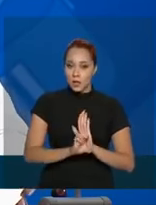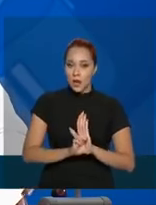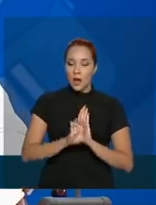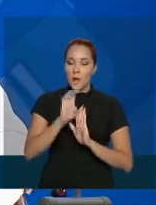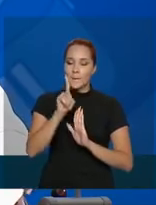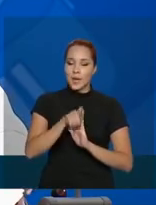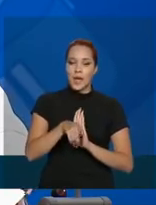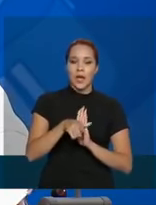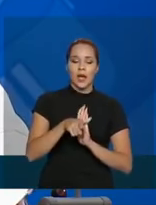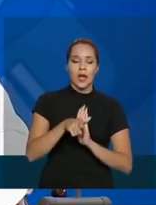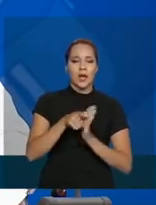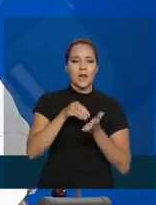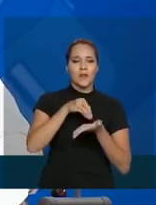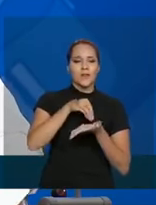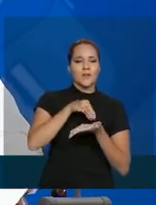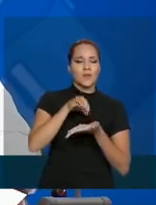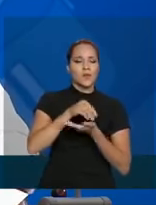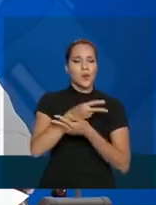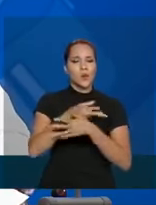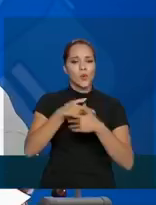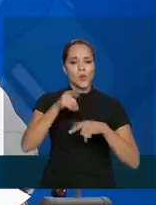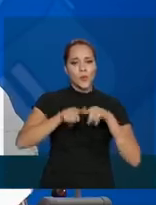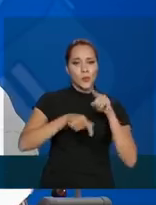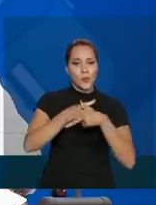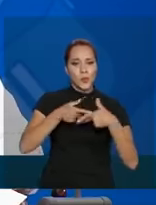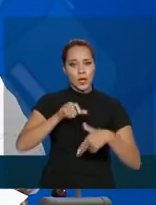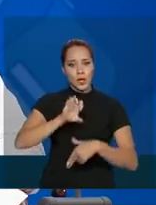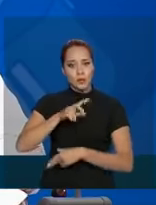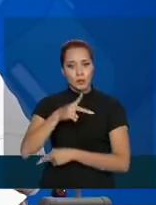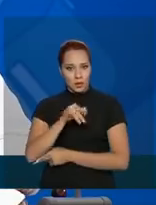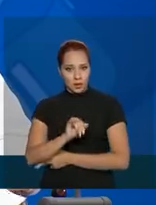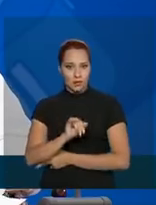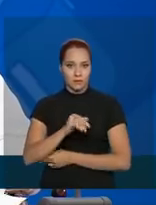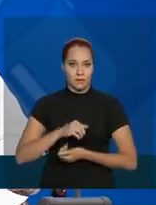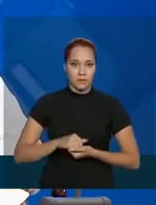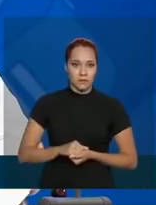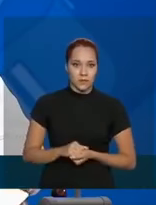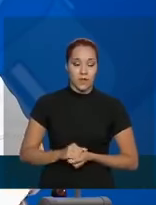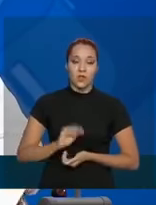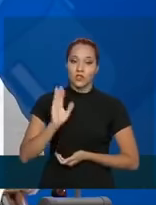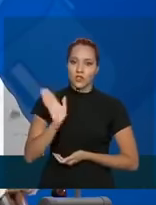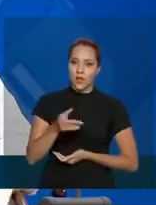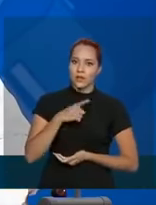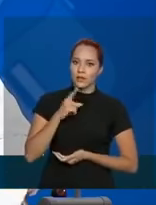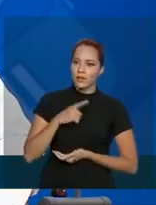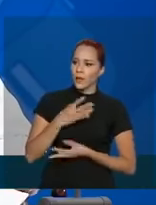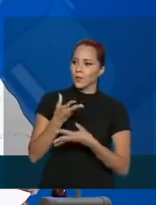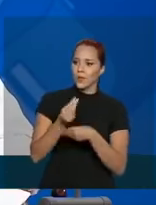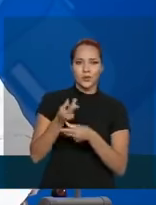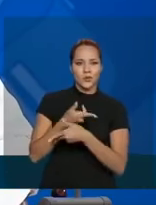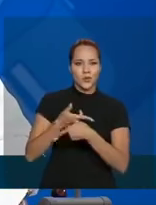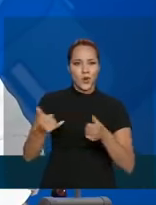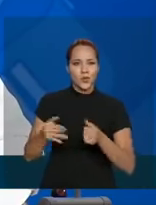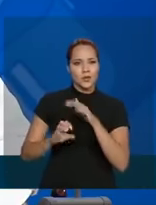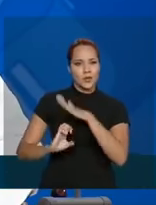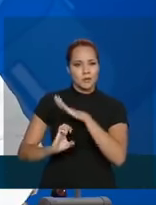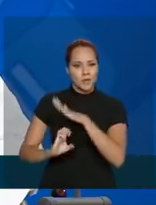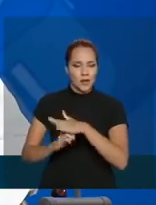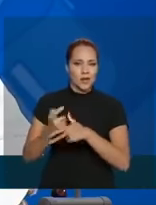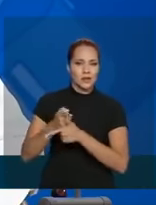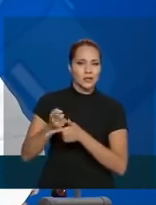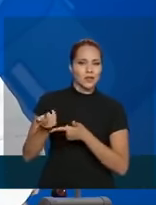fornecimento de equipamentos de proteção individual. Nós temos recebido muitas ofertas de empresas